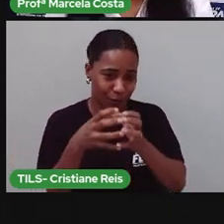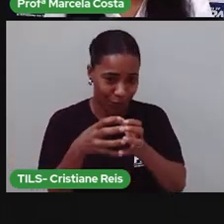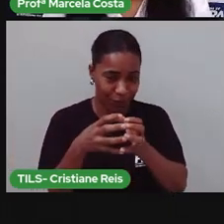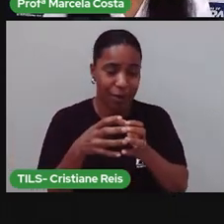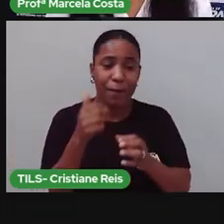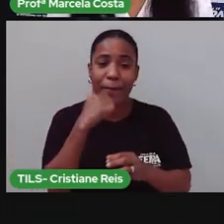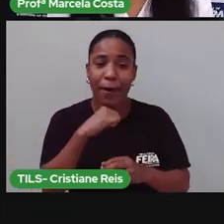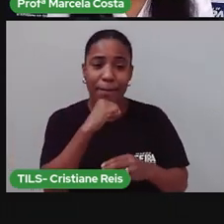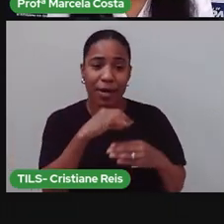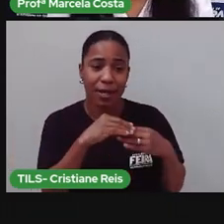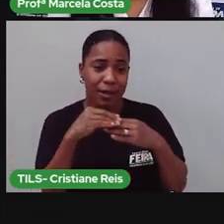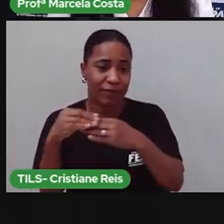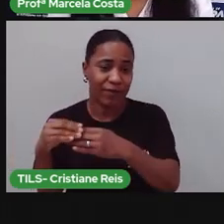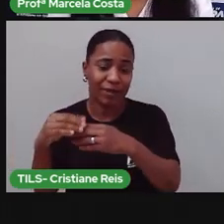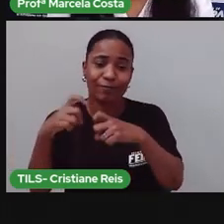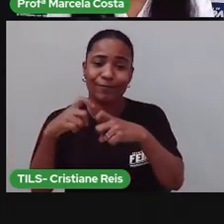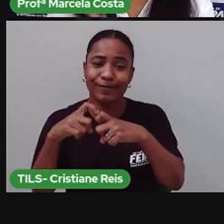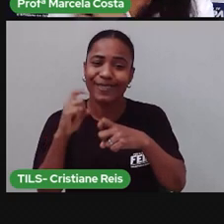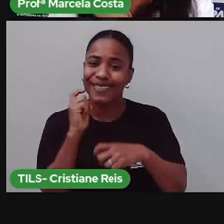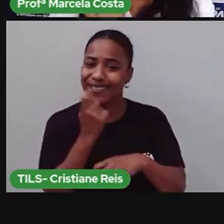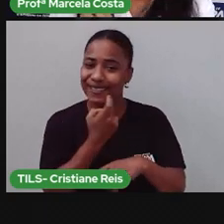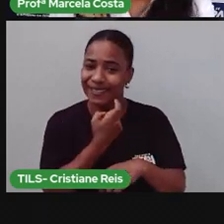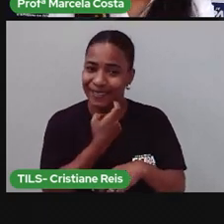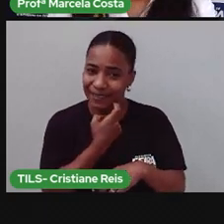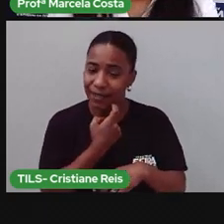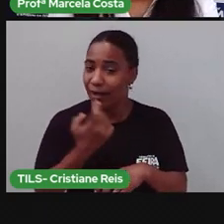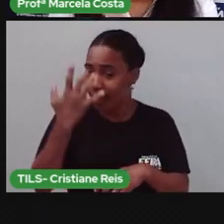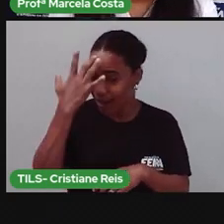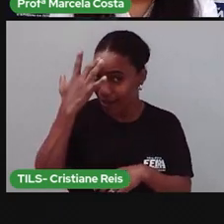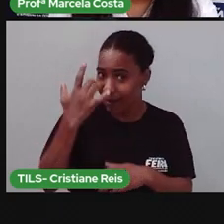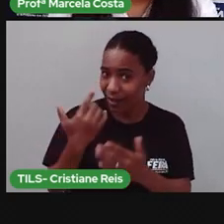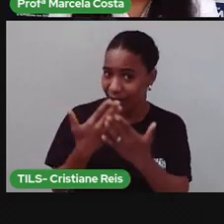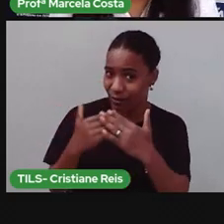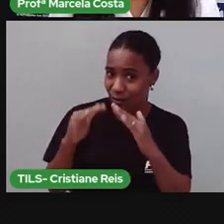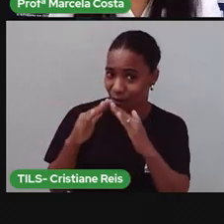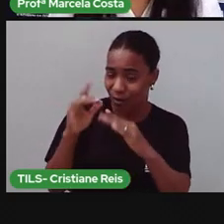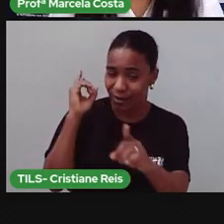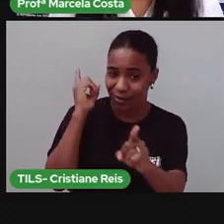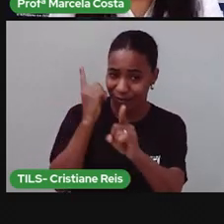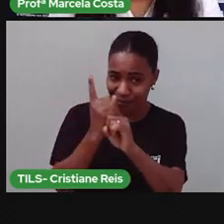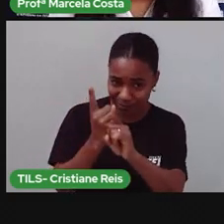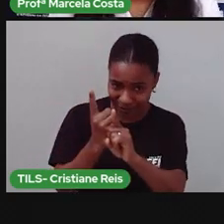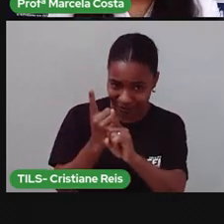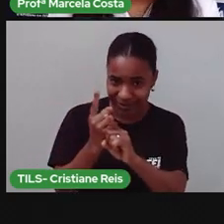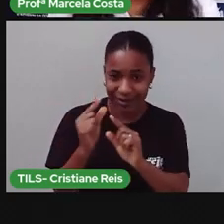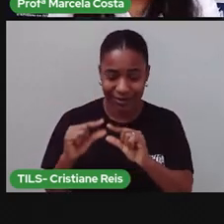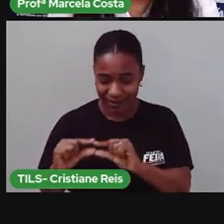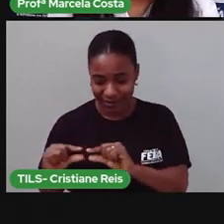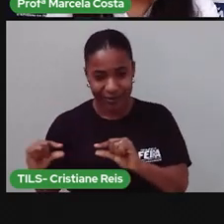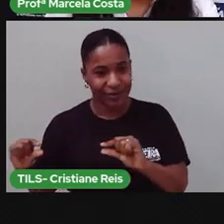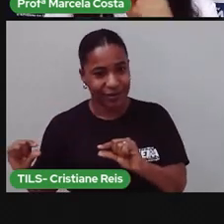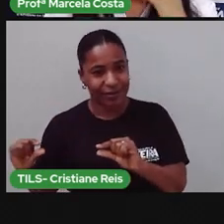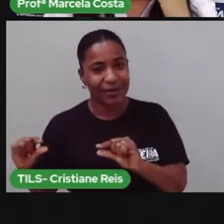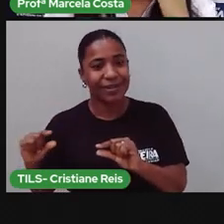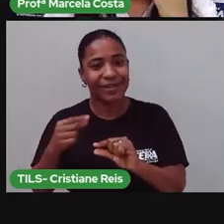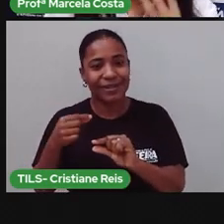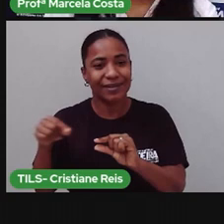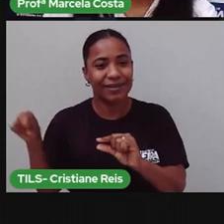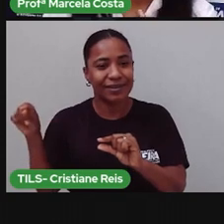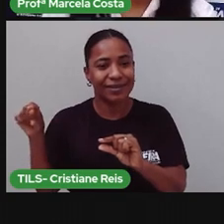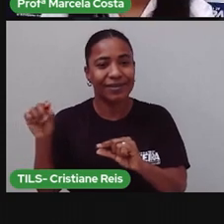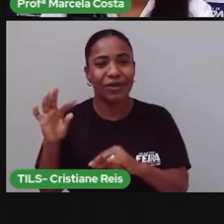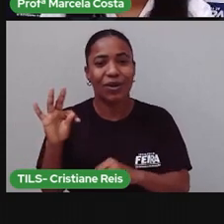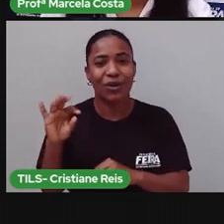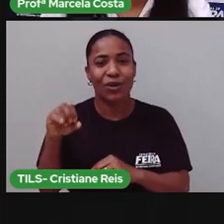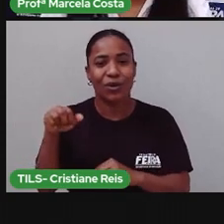na escola. Toquinho. Então, observem que também é um texto curto, rápido, onde ele